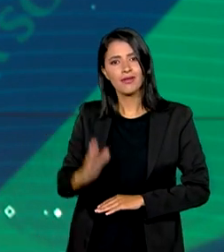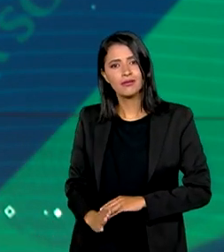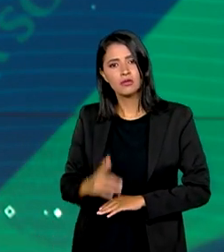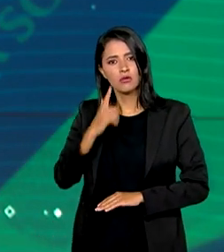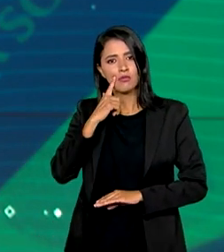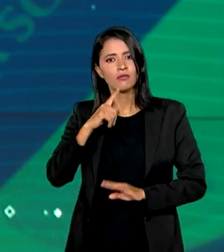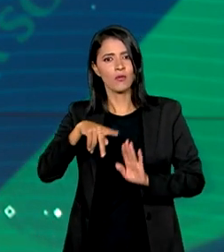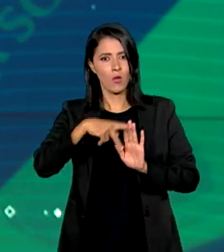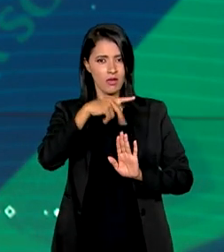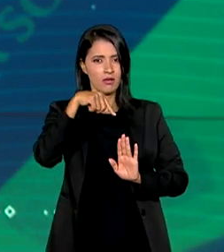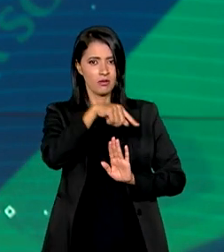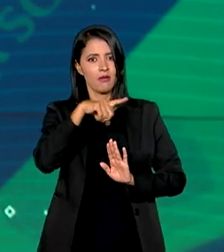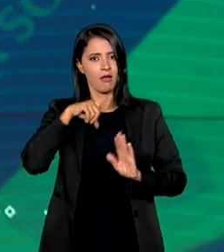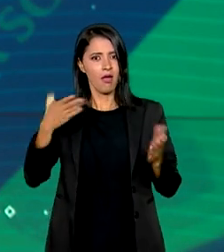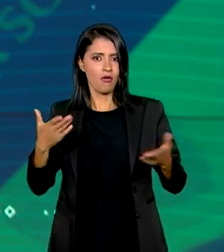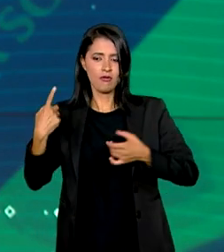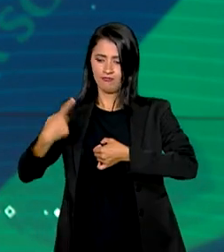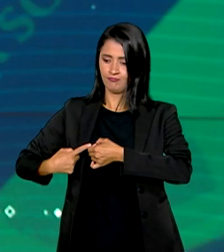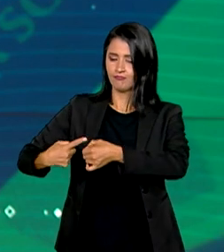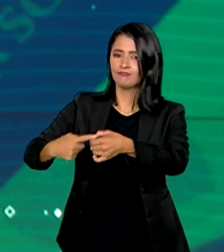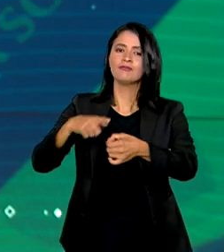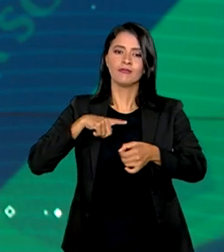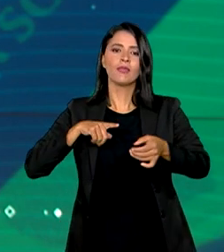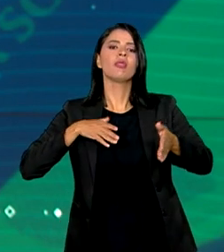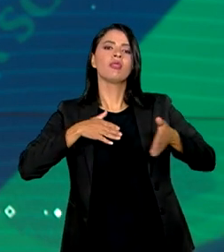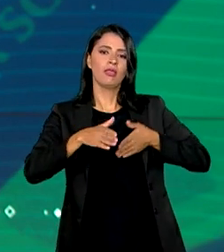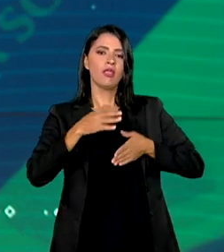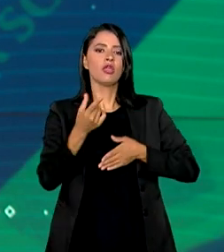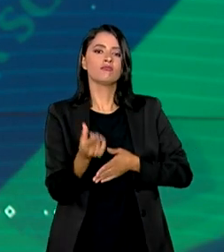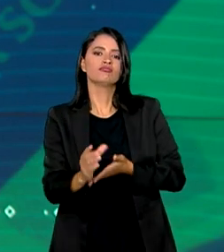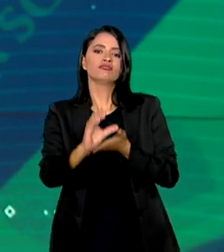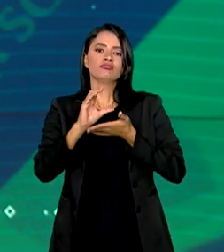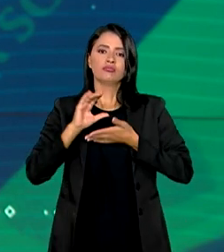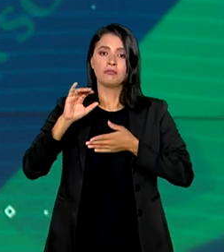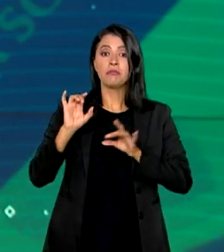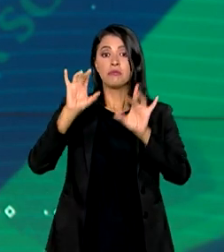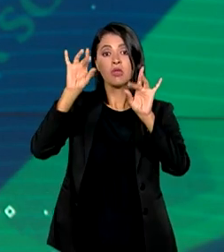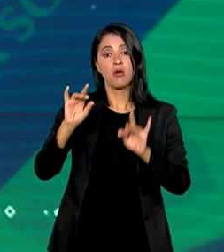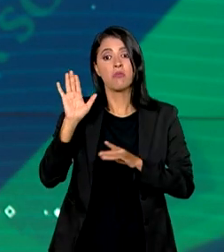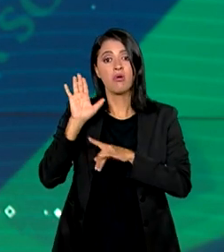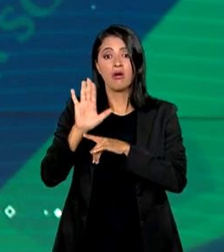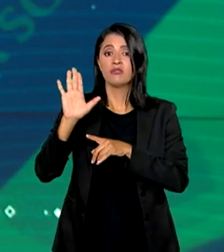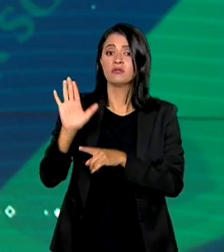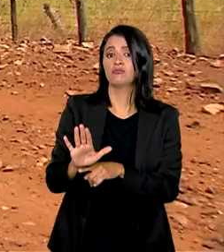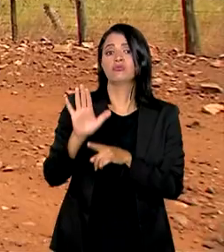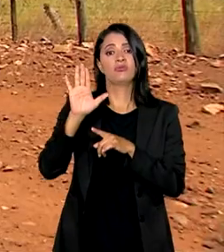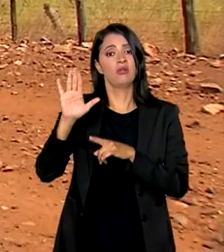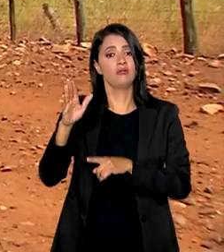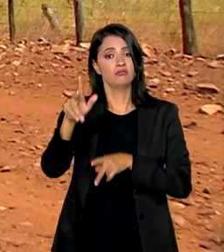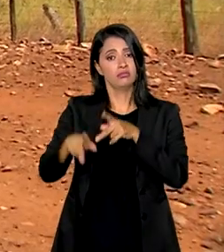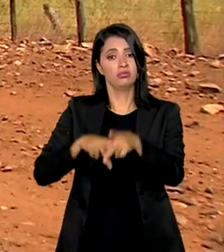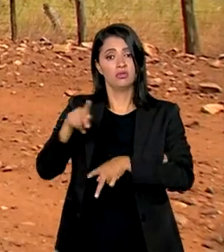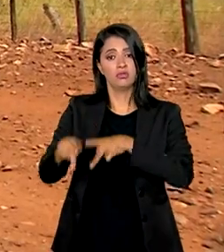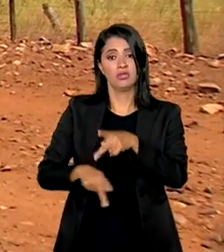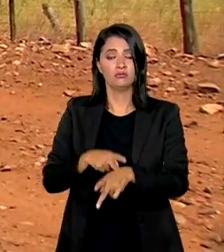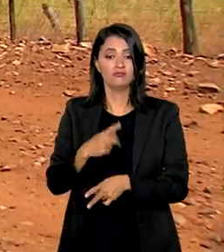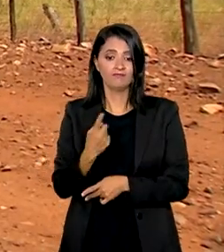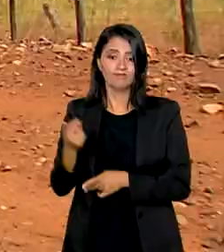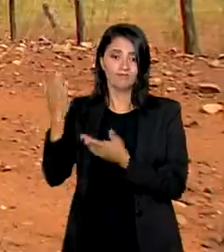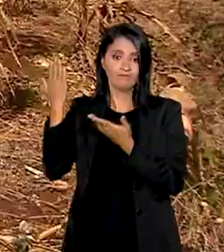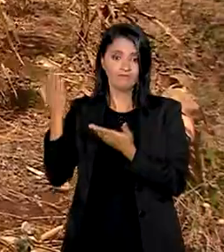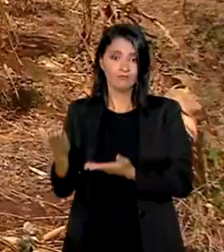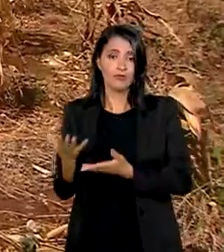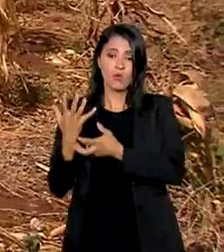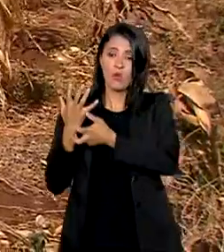essa medida, essas cidades terão acesso a recursos especiais para socorrer a população. De um lado,